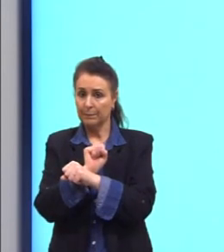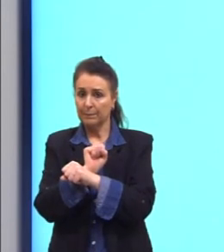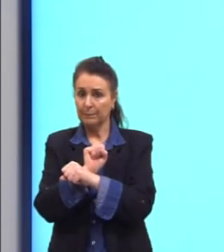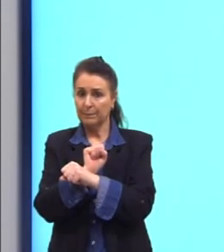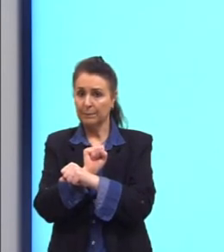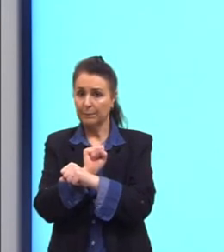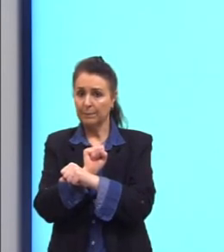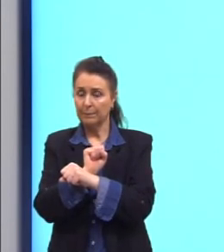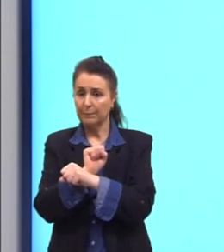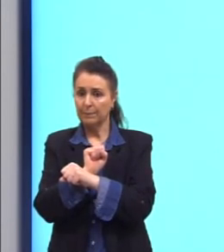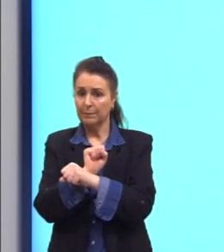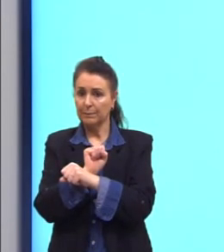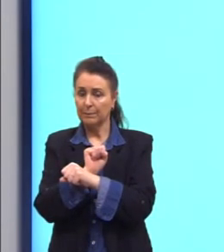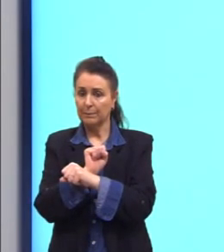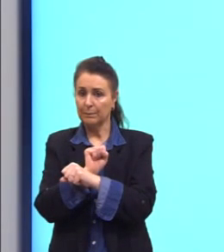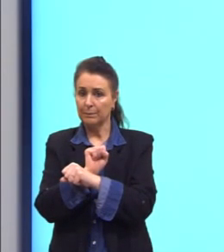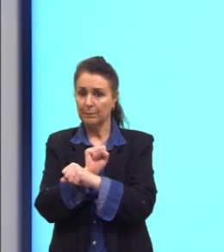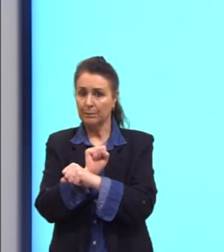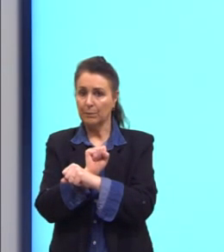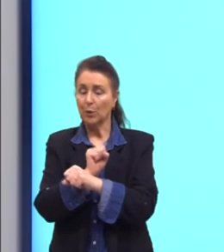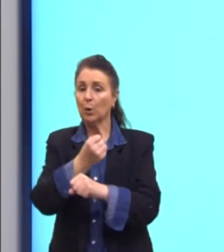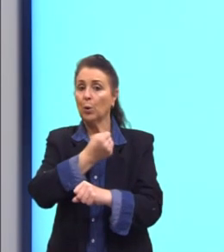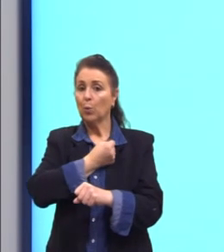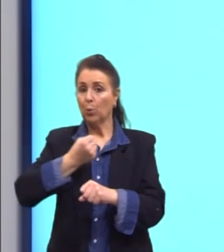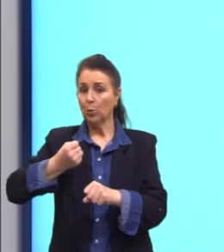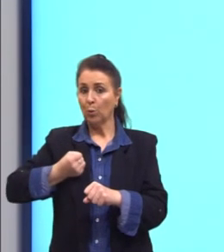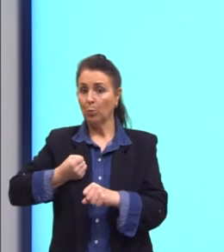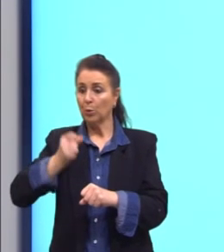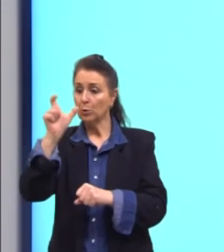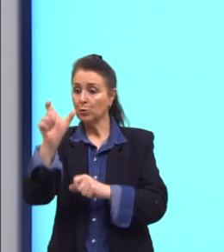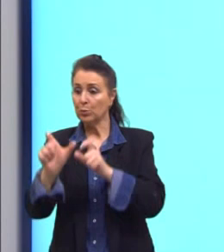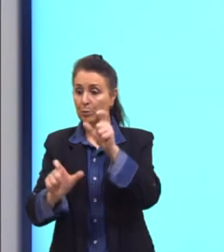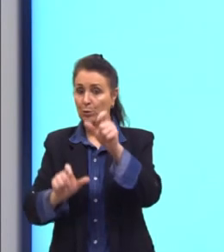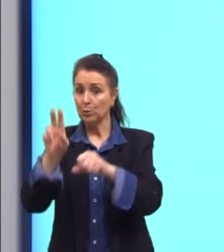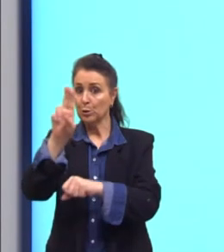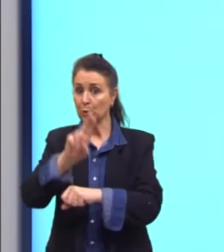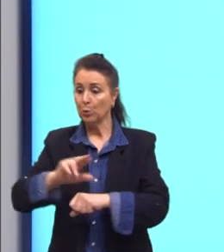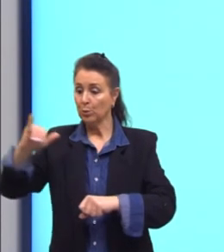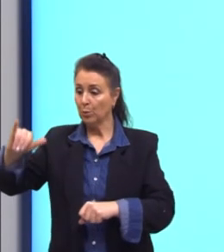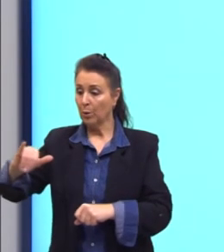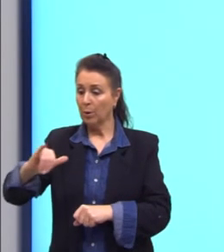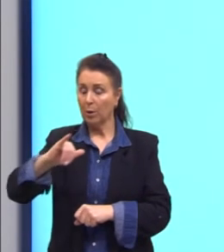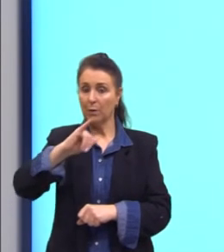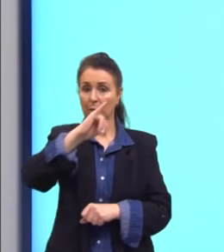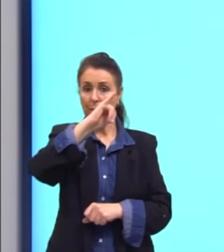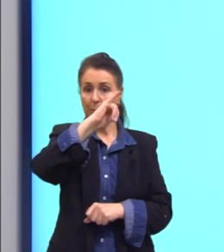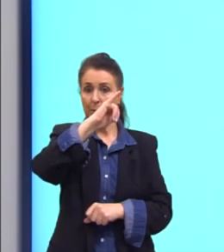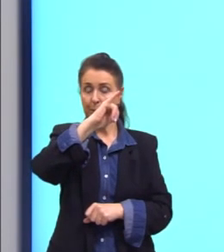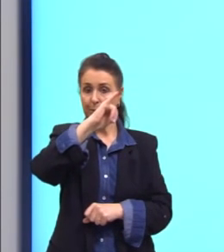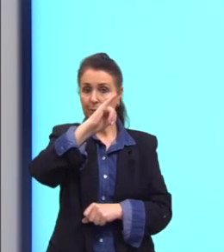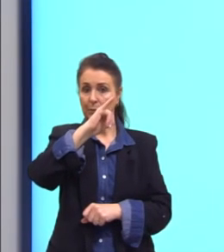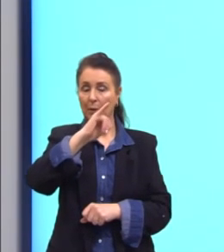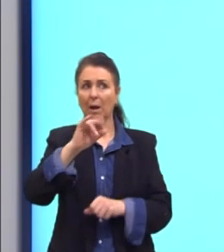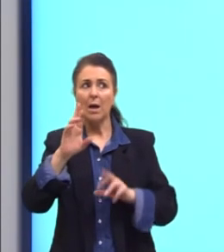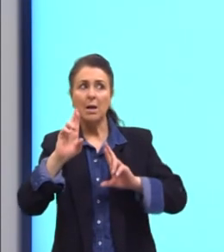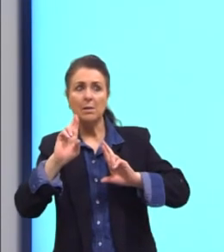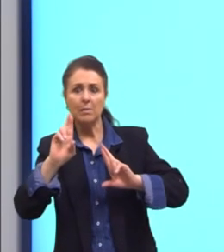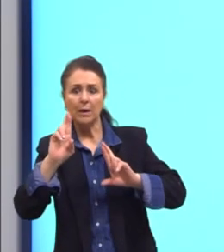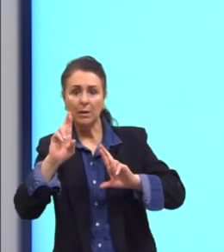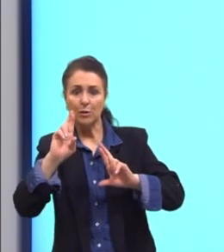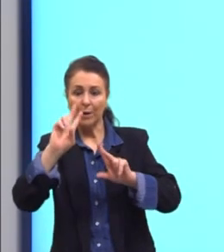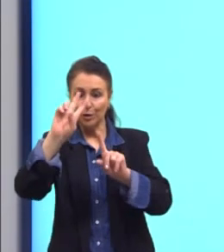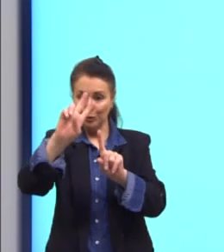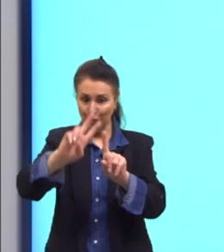to double. Então, o número de passageiros de aeronaves é... a expectativa é que